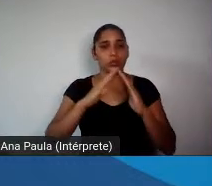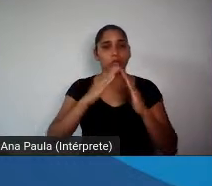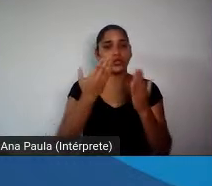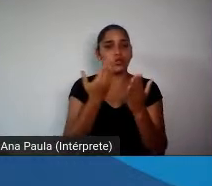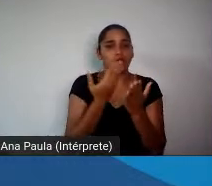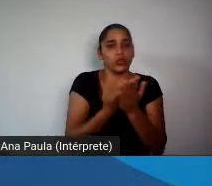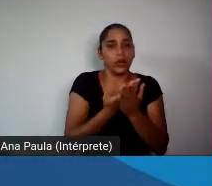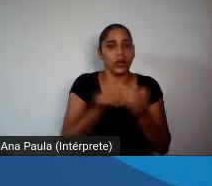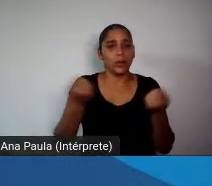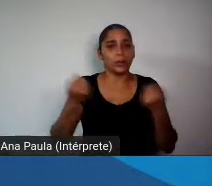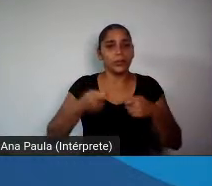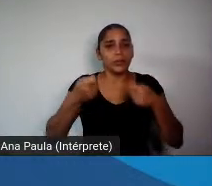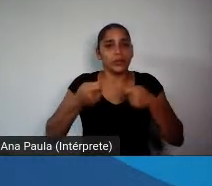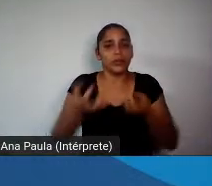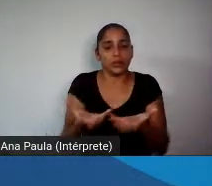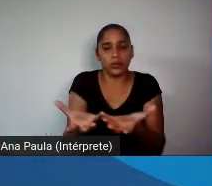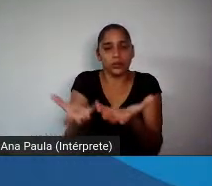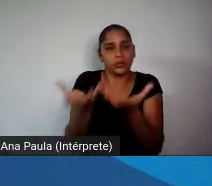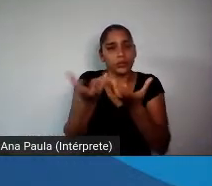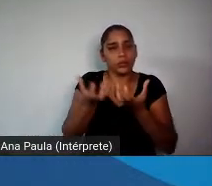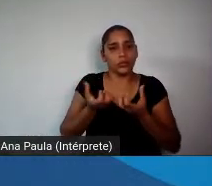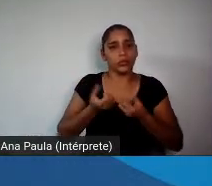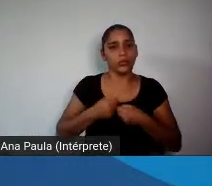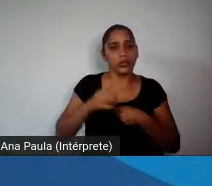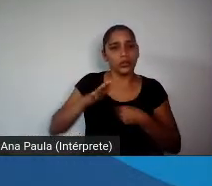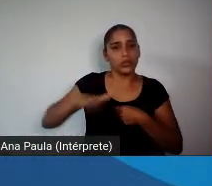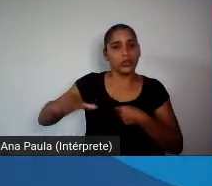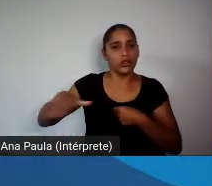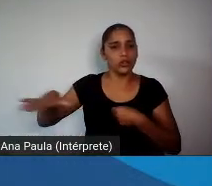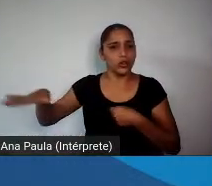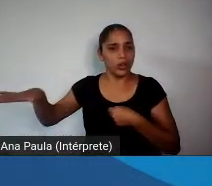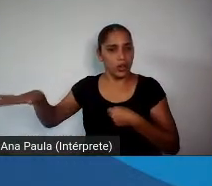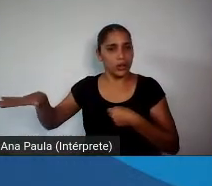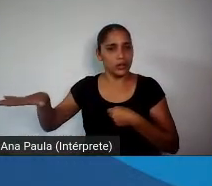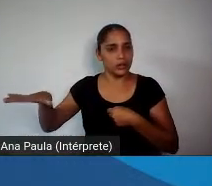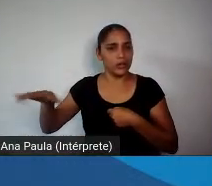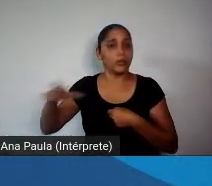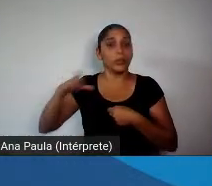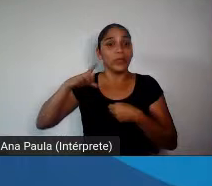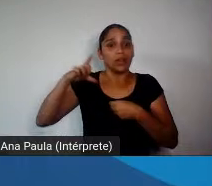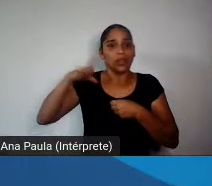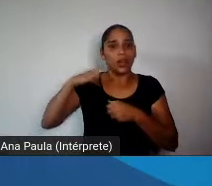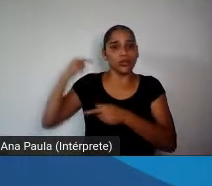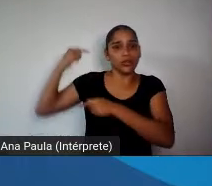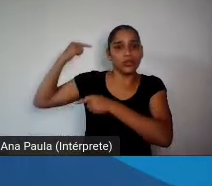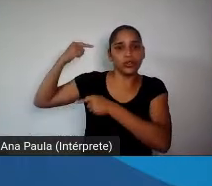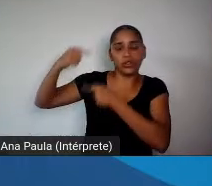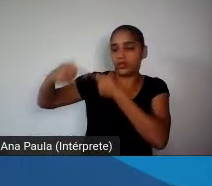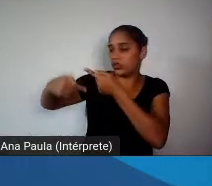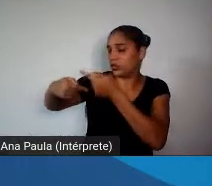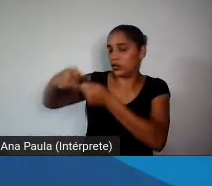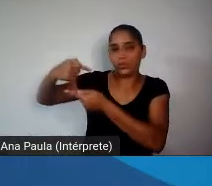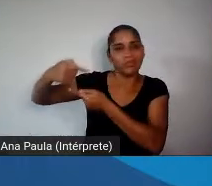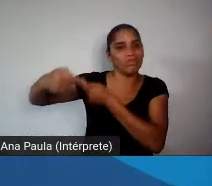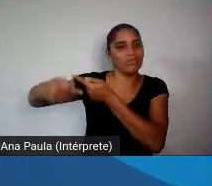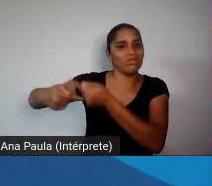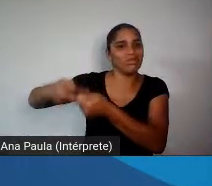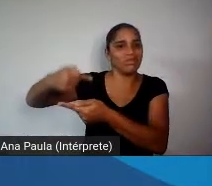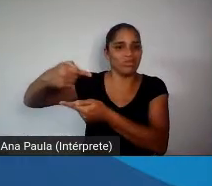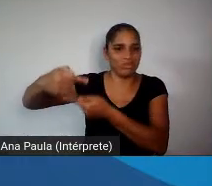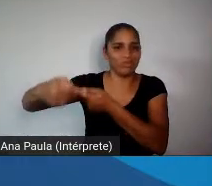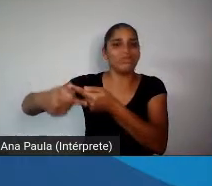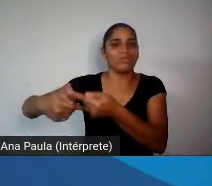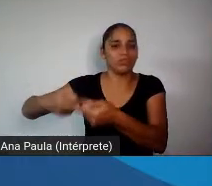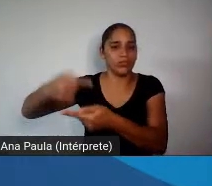acolher essas crianças para que nós, nós estamos afetando toda uma geração. As crianças que, das escolas